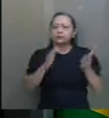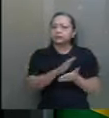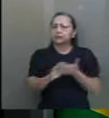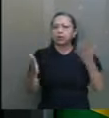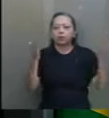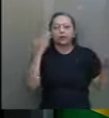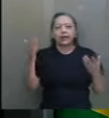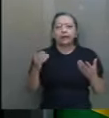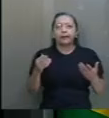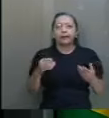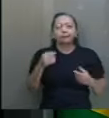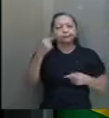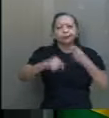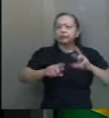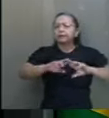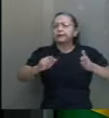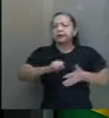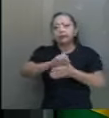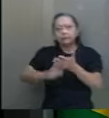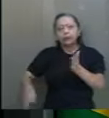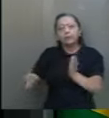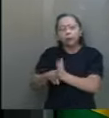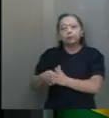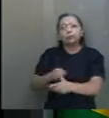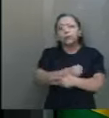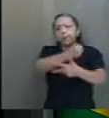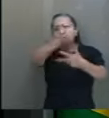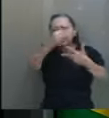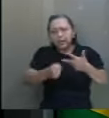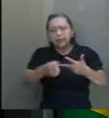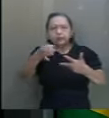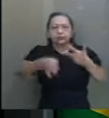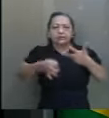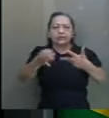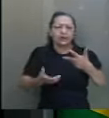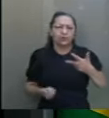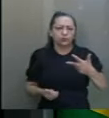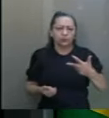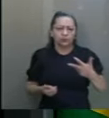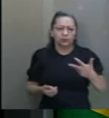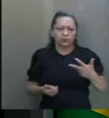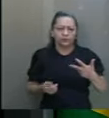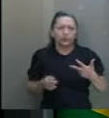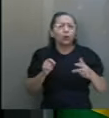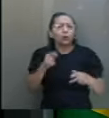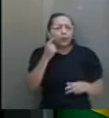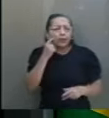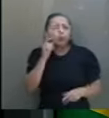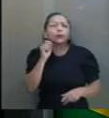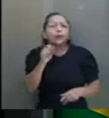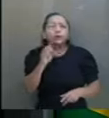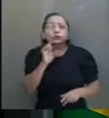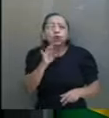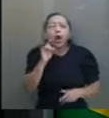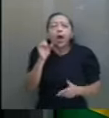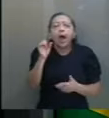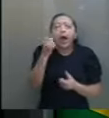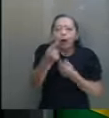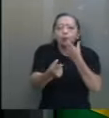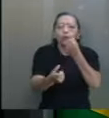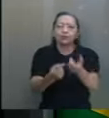as atribuições pertinentes ao poder judiciário. Lembramos aqui apenas alguns.